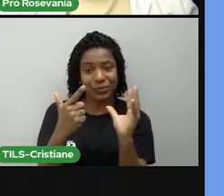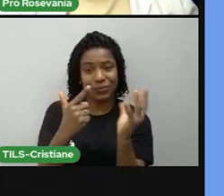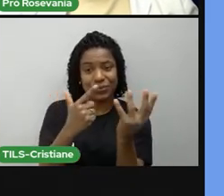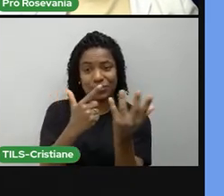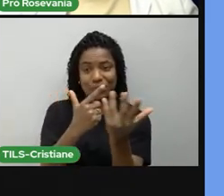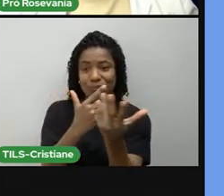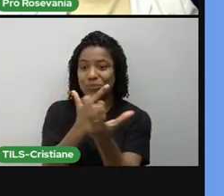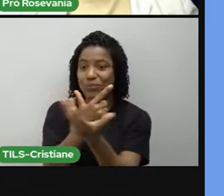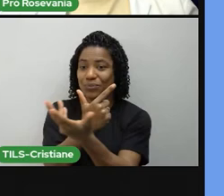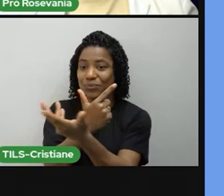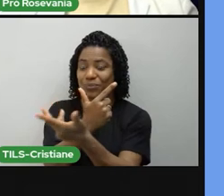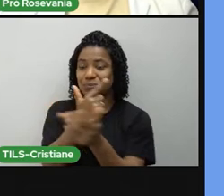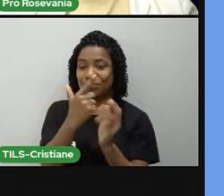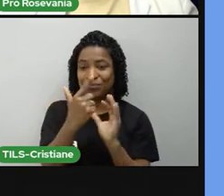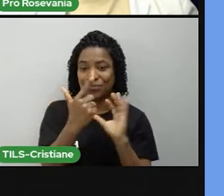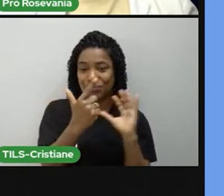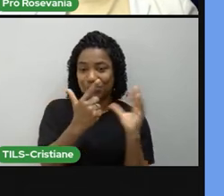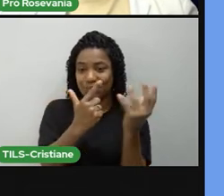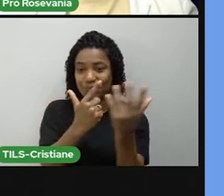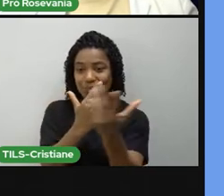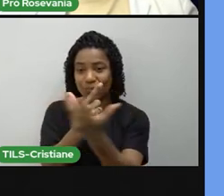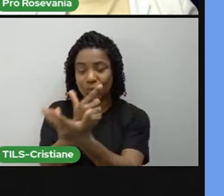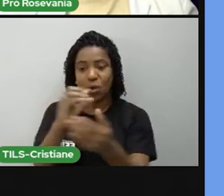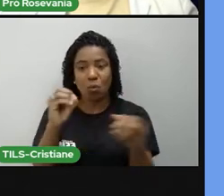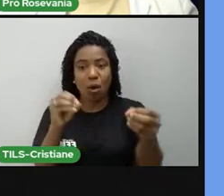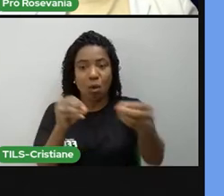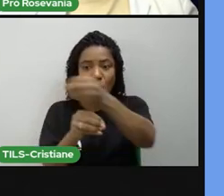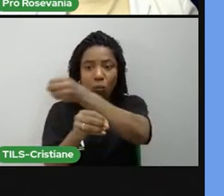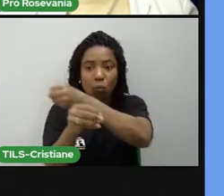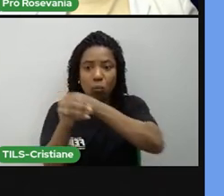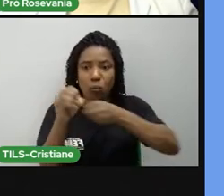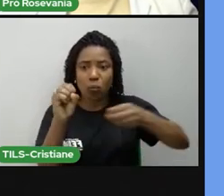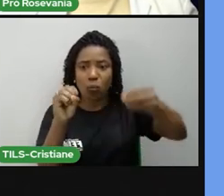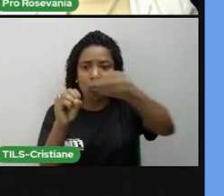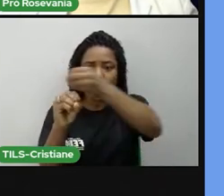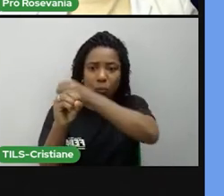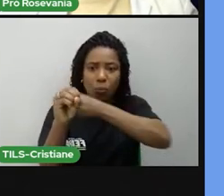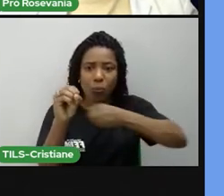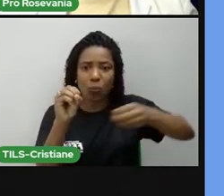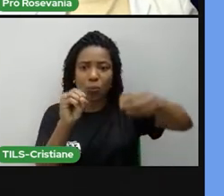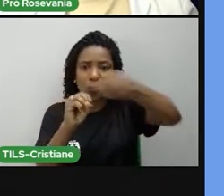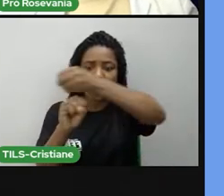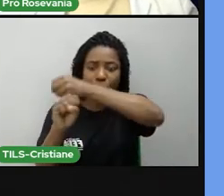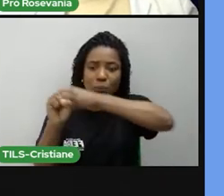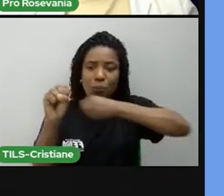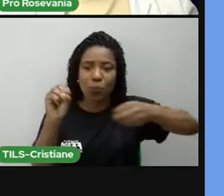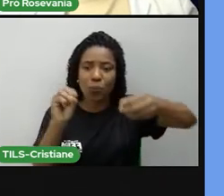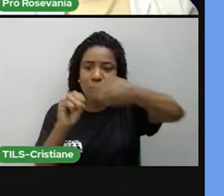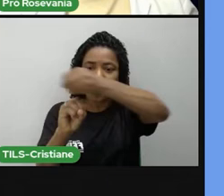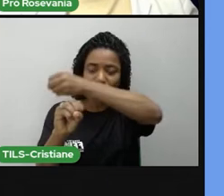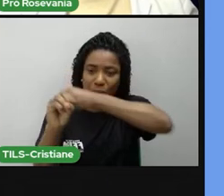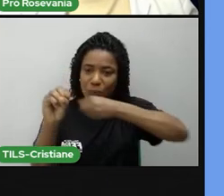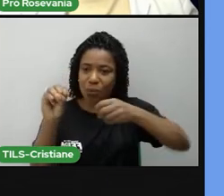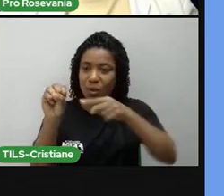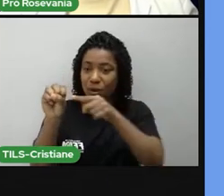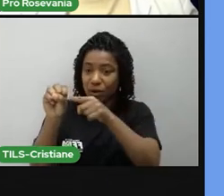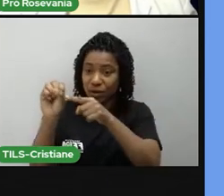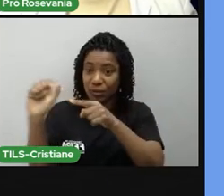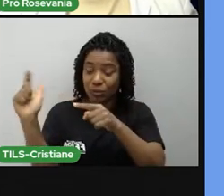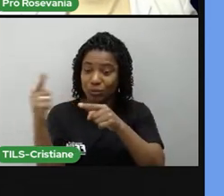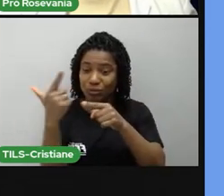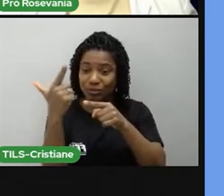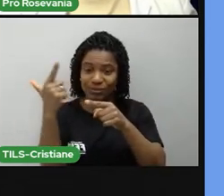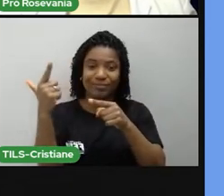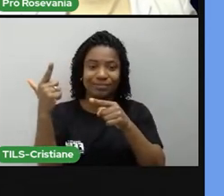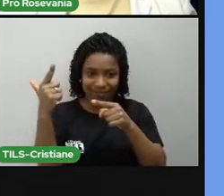Esse é o movimento de translação, como está escrito aí. Que é esse movimento que a Terra executa em torno do Sol.